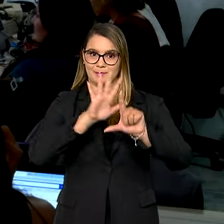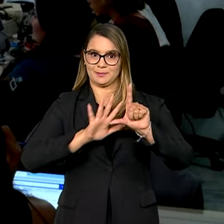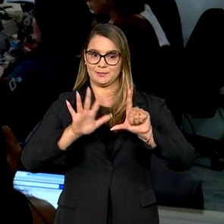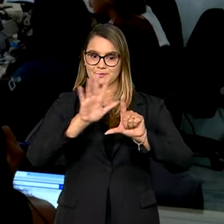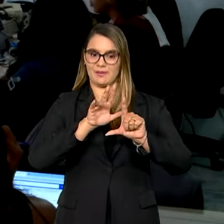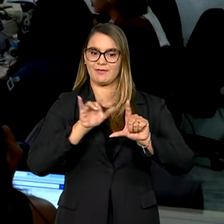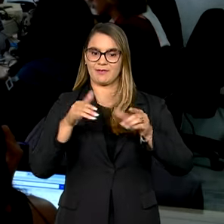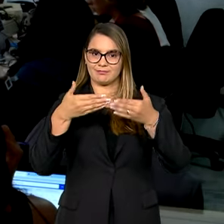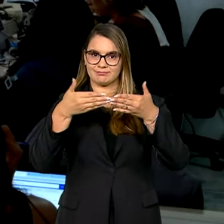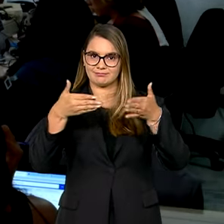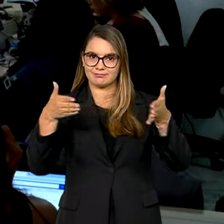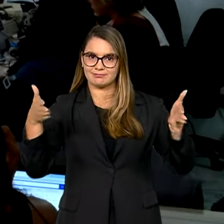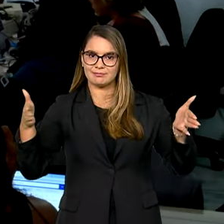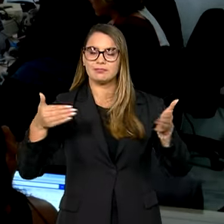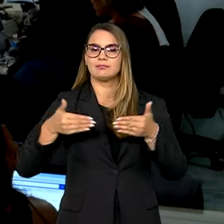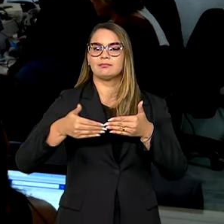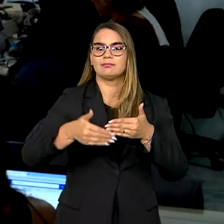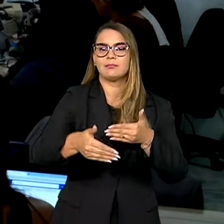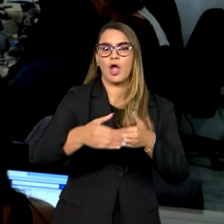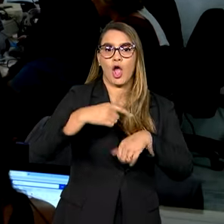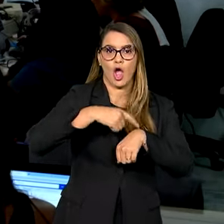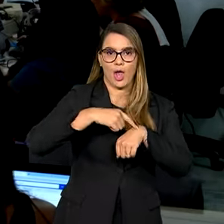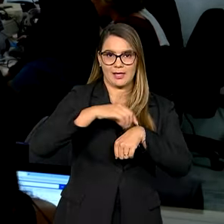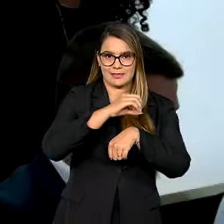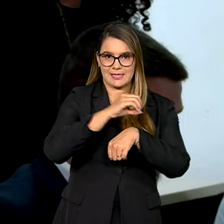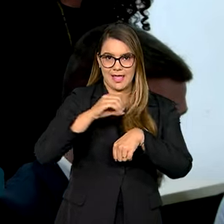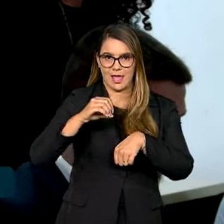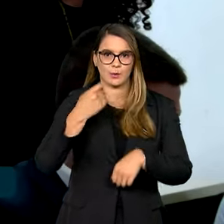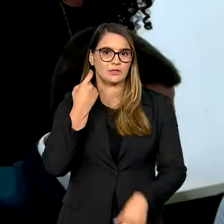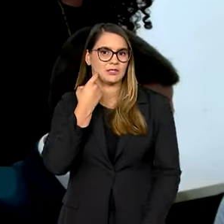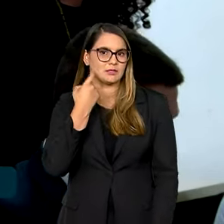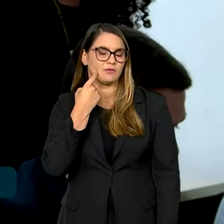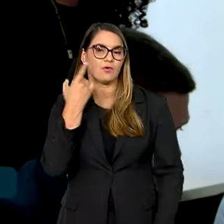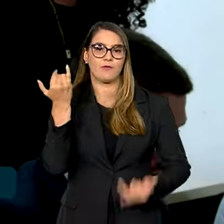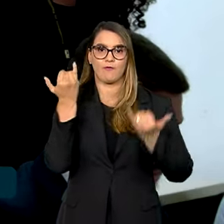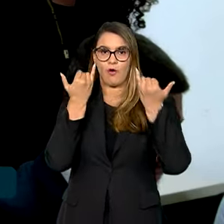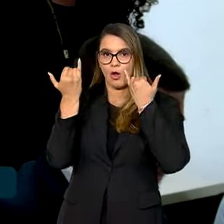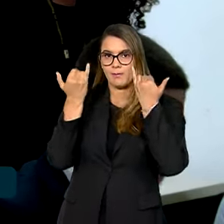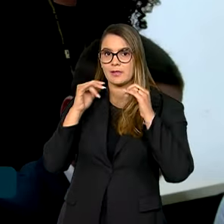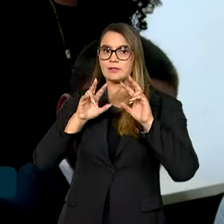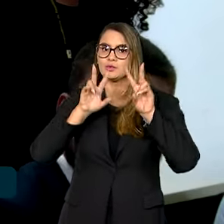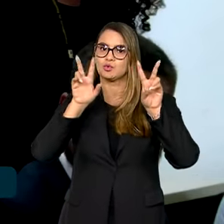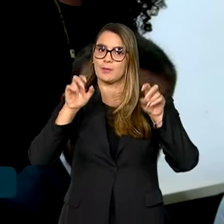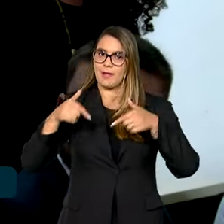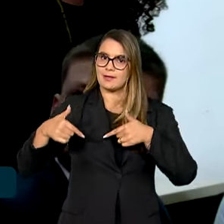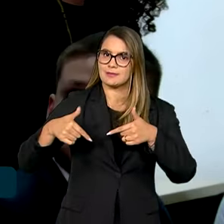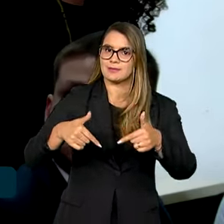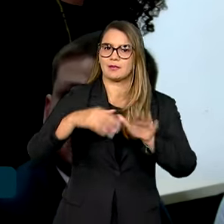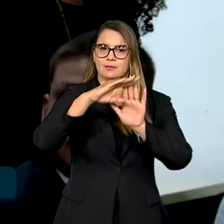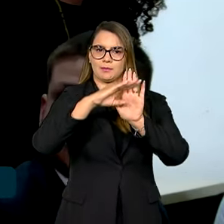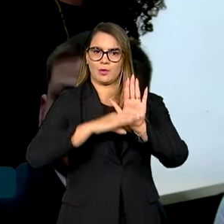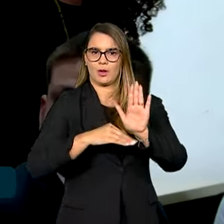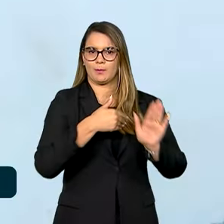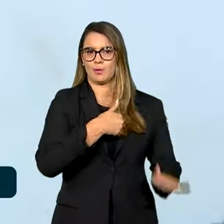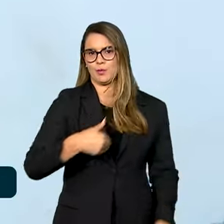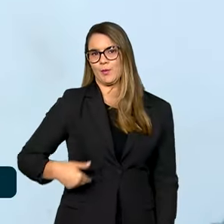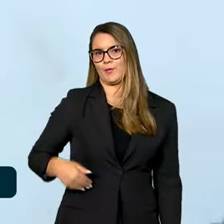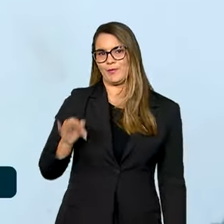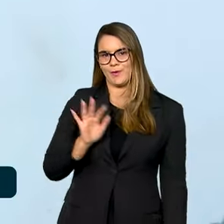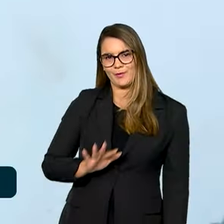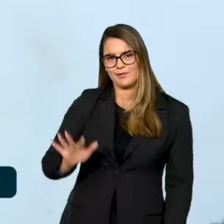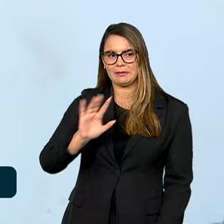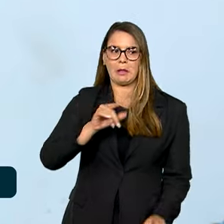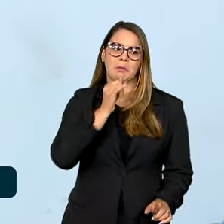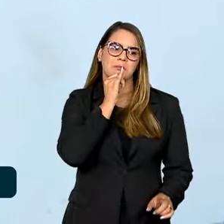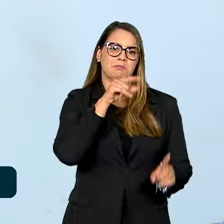vai disponibilizar, a partir de meia-noite de sexta-feira, informações sobre ações e programas do governo federal, como Mais